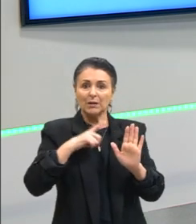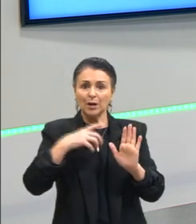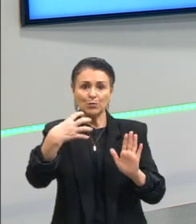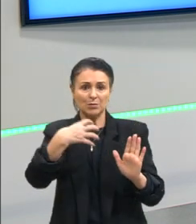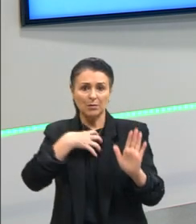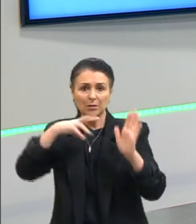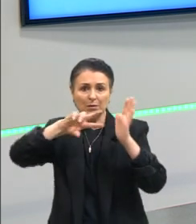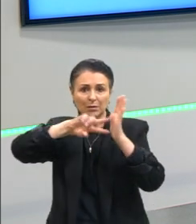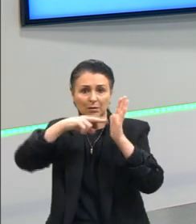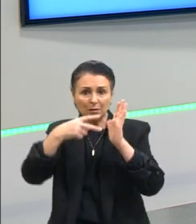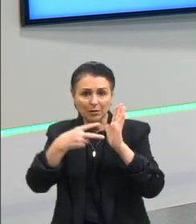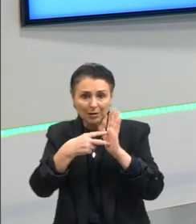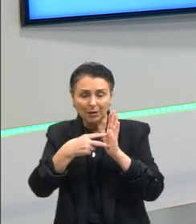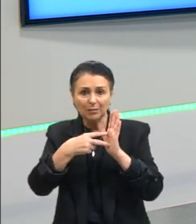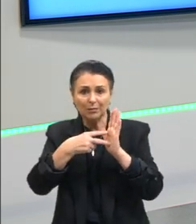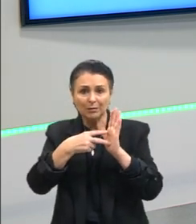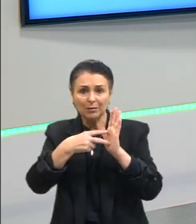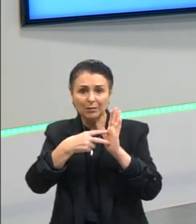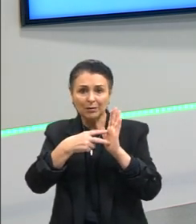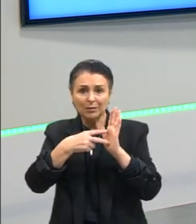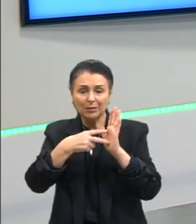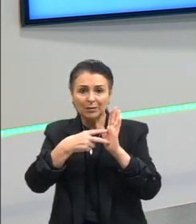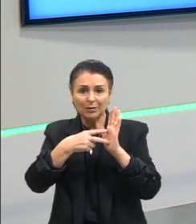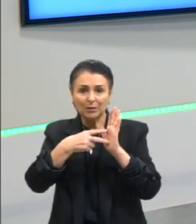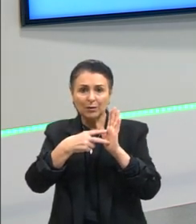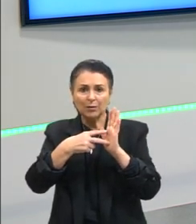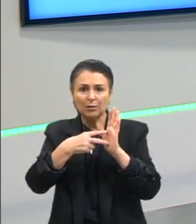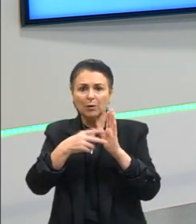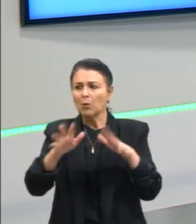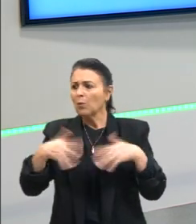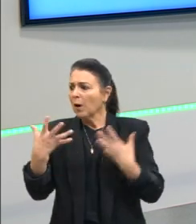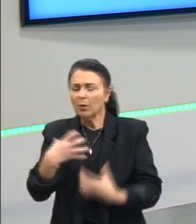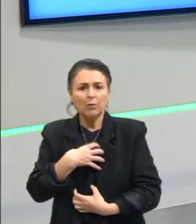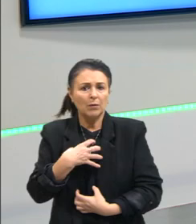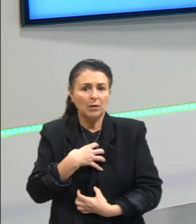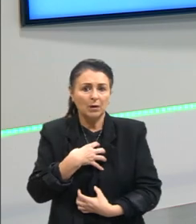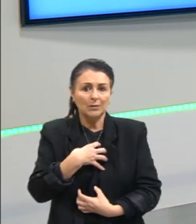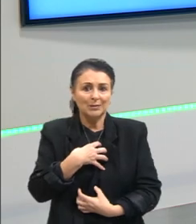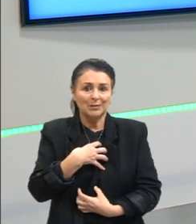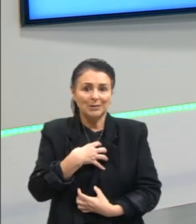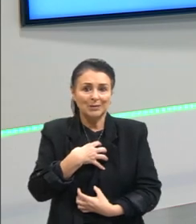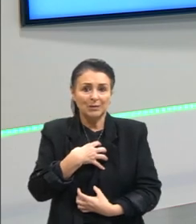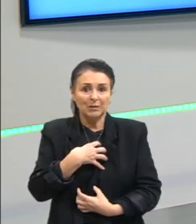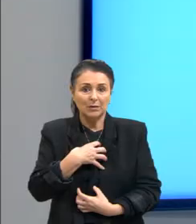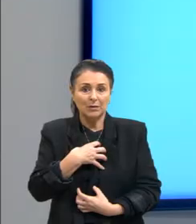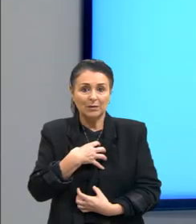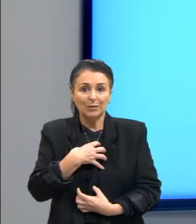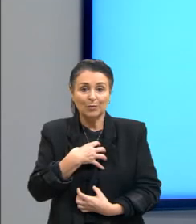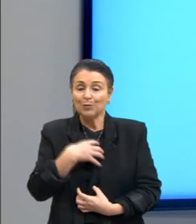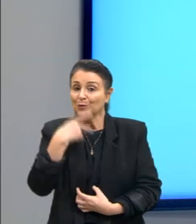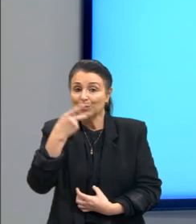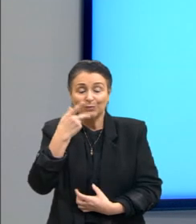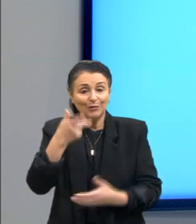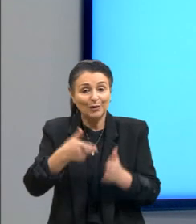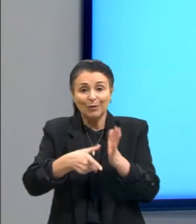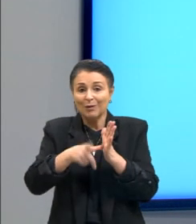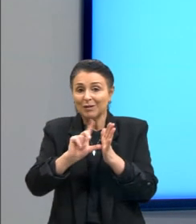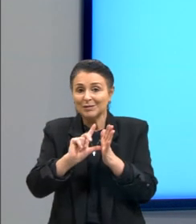têm um valor de significado desse modo qual modo? o modo em que eu falei antes no período anterior